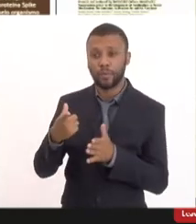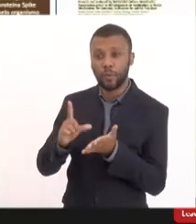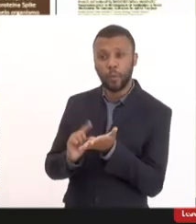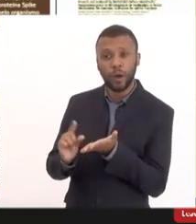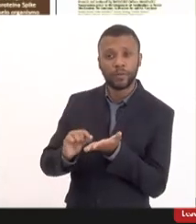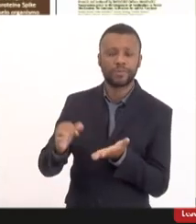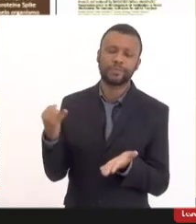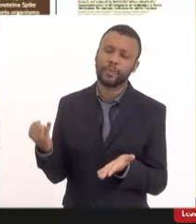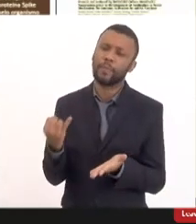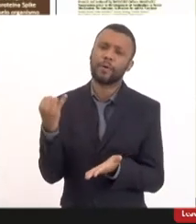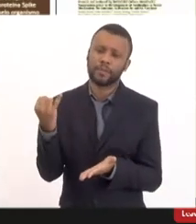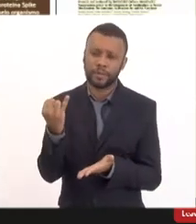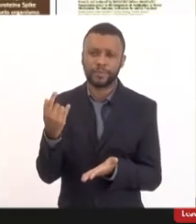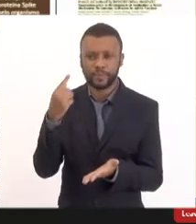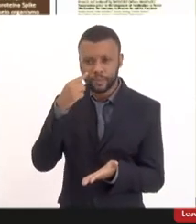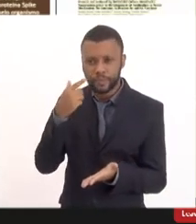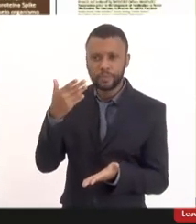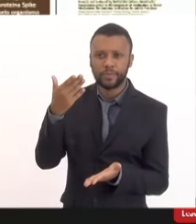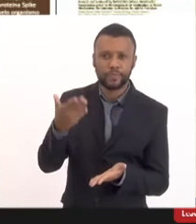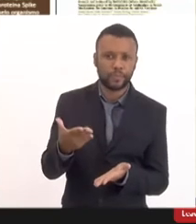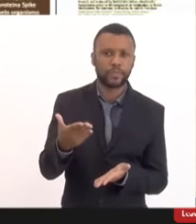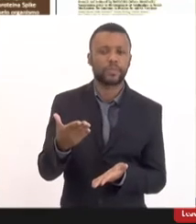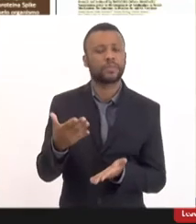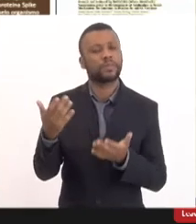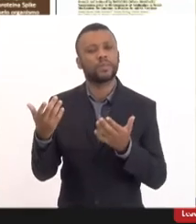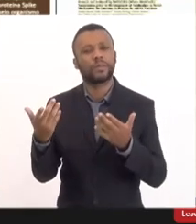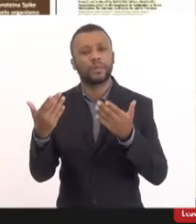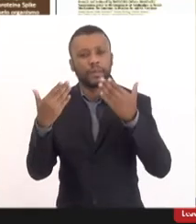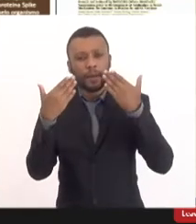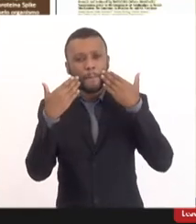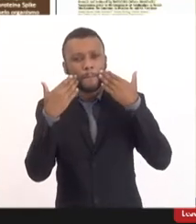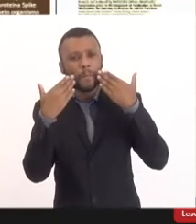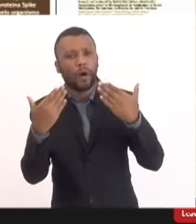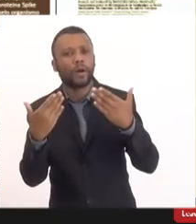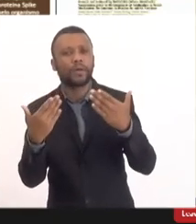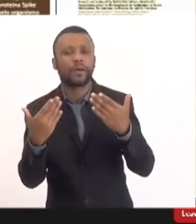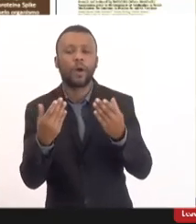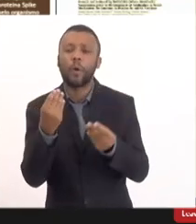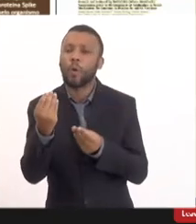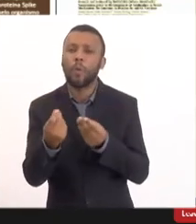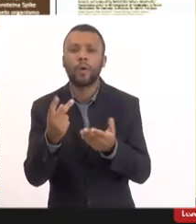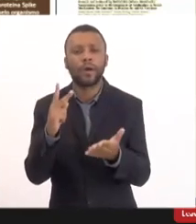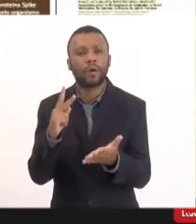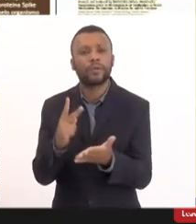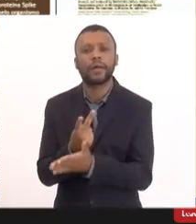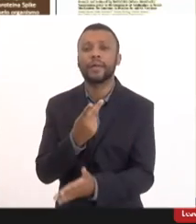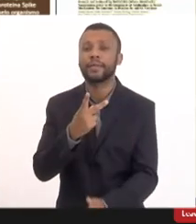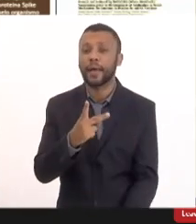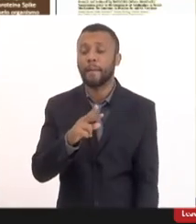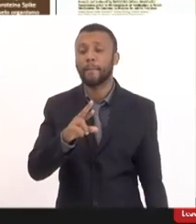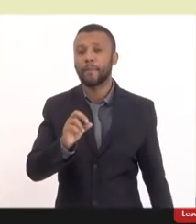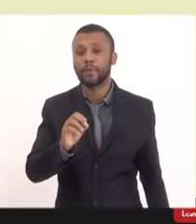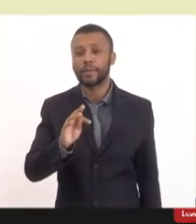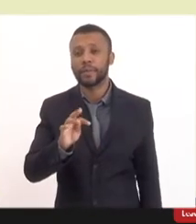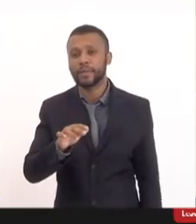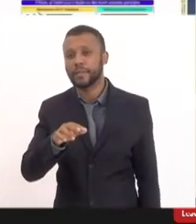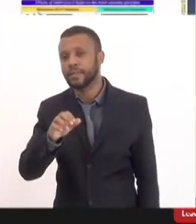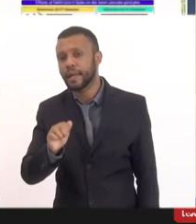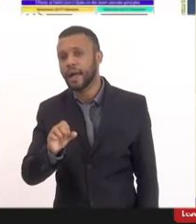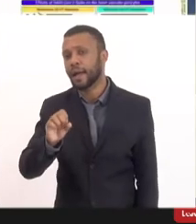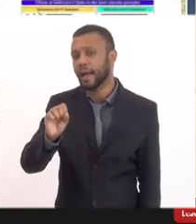importantes que é o artigo da Junior Immunology que mostra sobre o que acontece com a proteína S no nosso corpo e as lesões